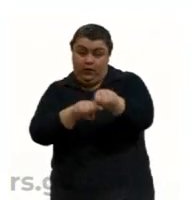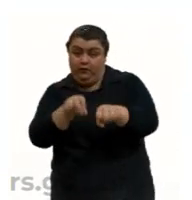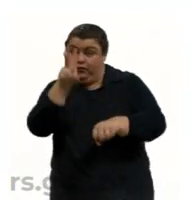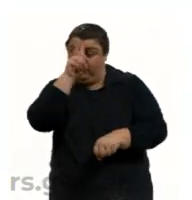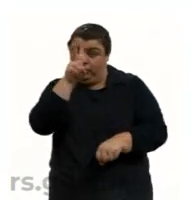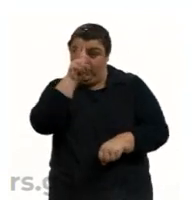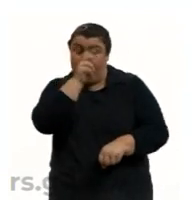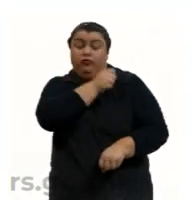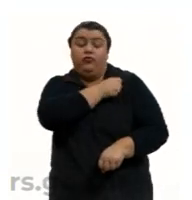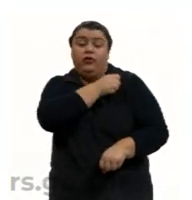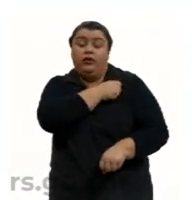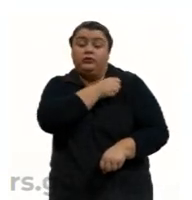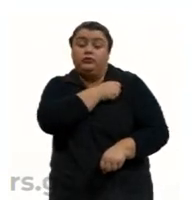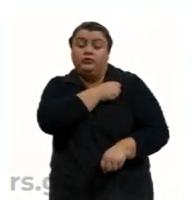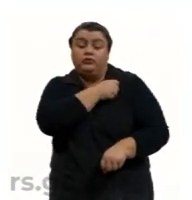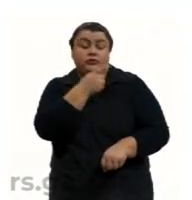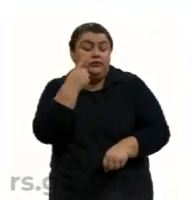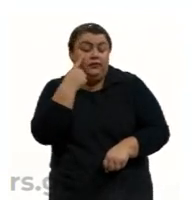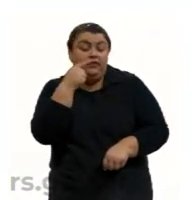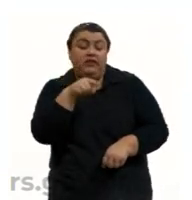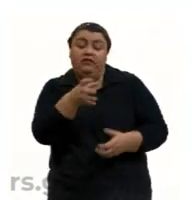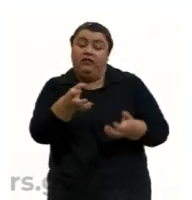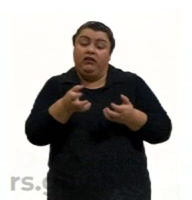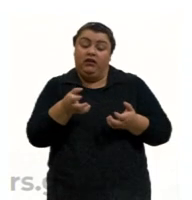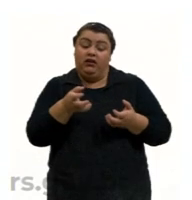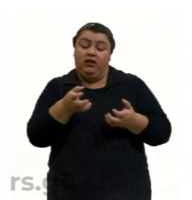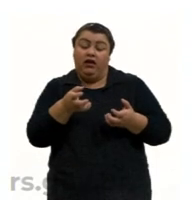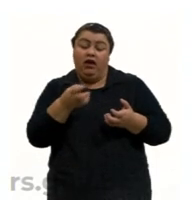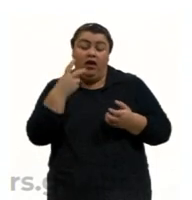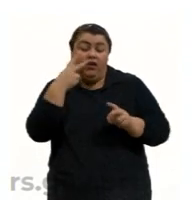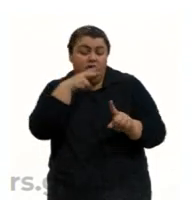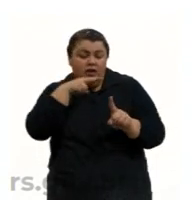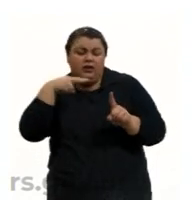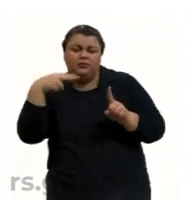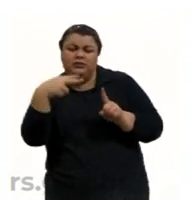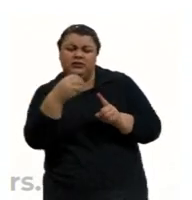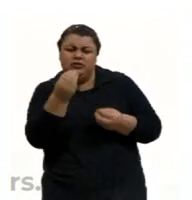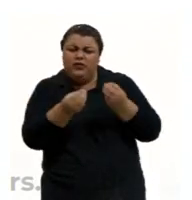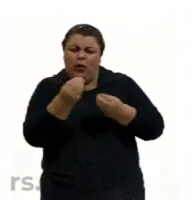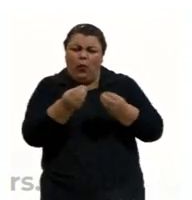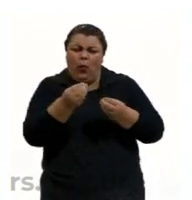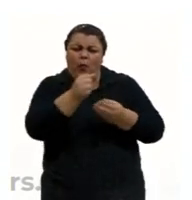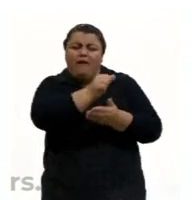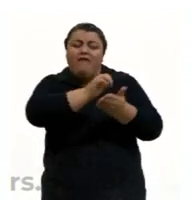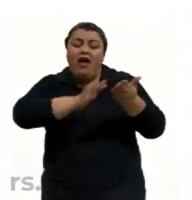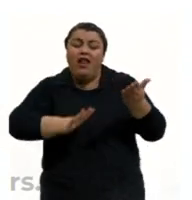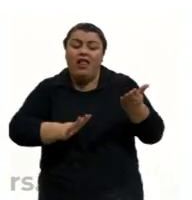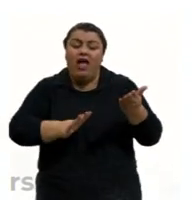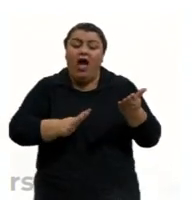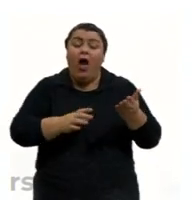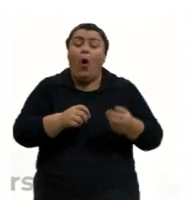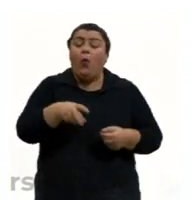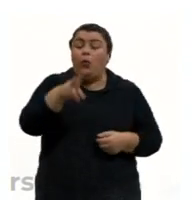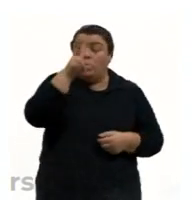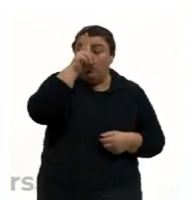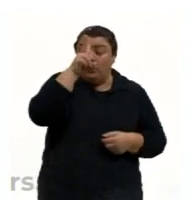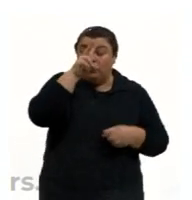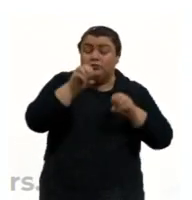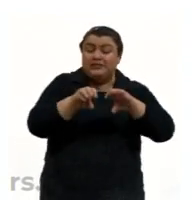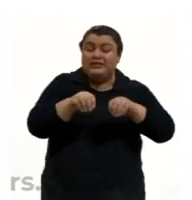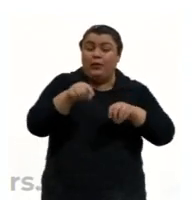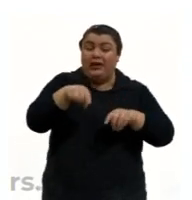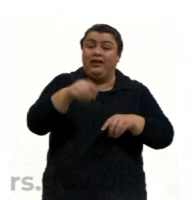na perspectiva de avaliar como estava o ensino médio brasileiro. A partir de